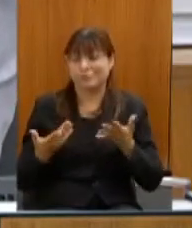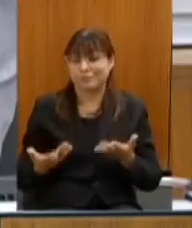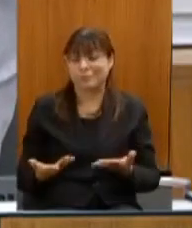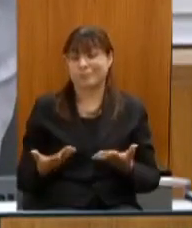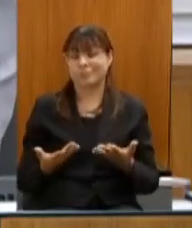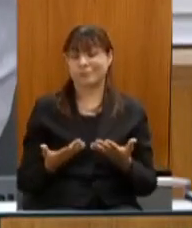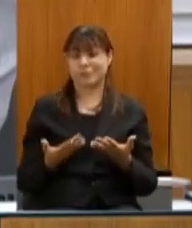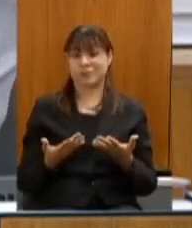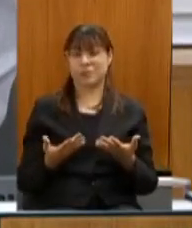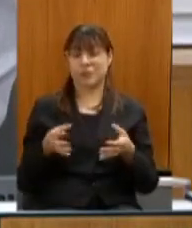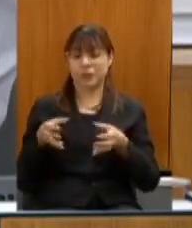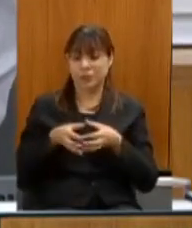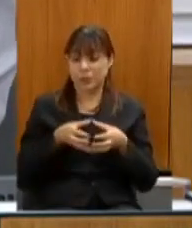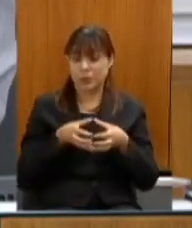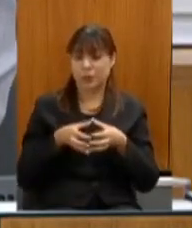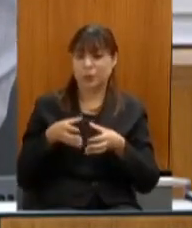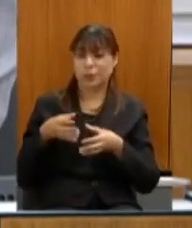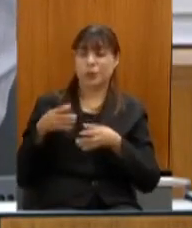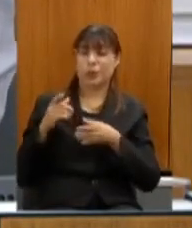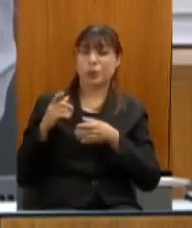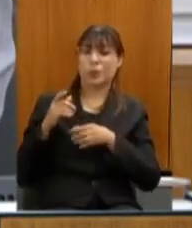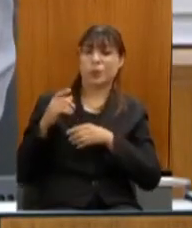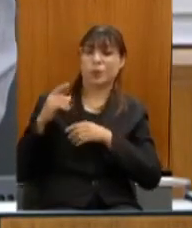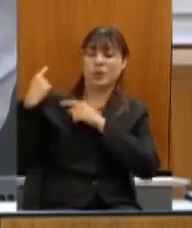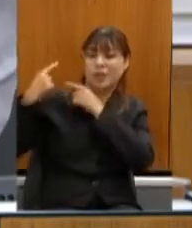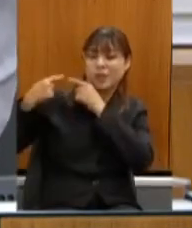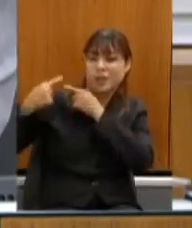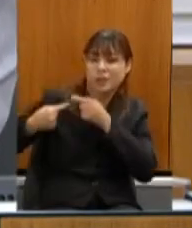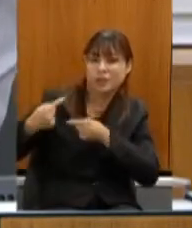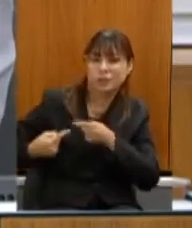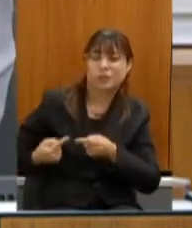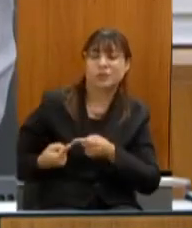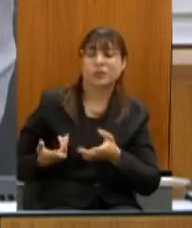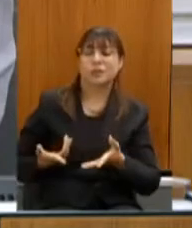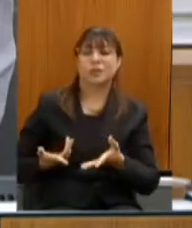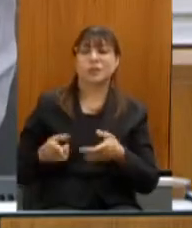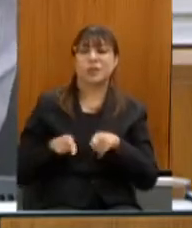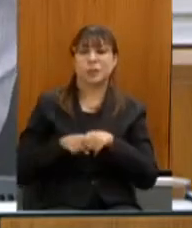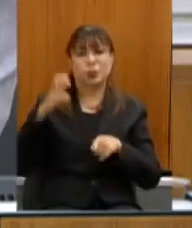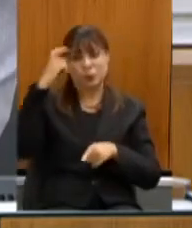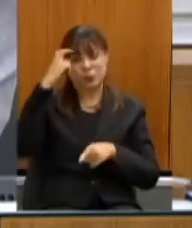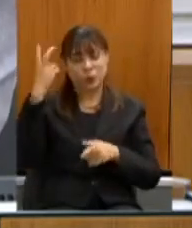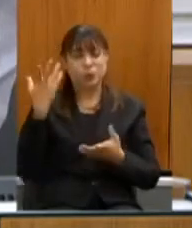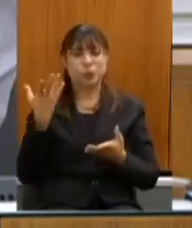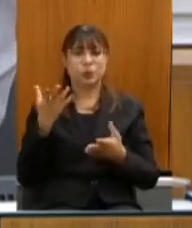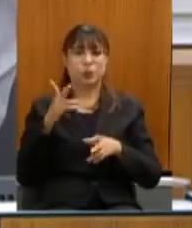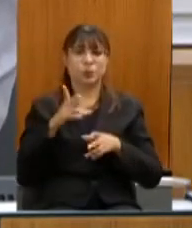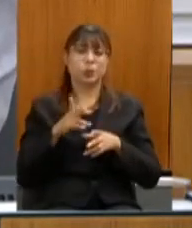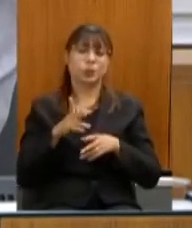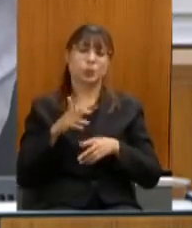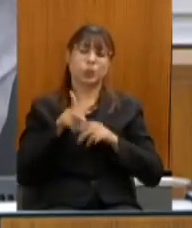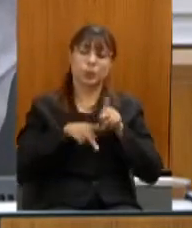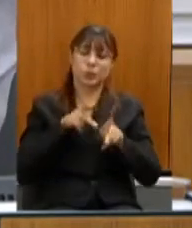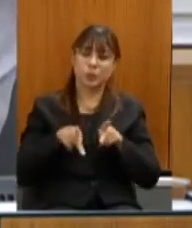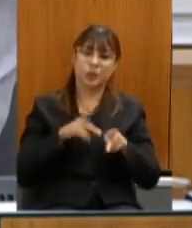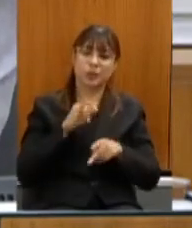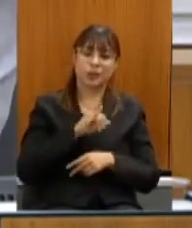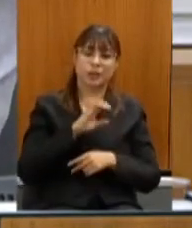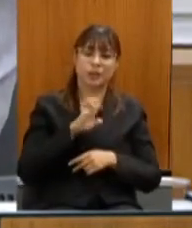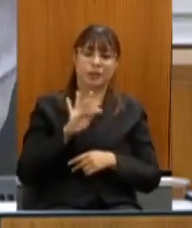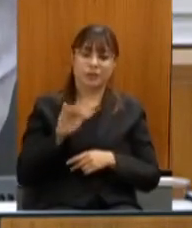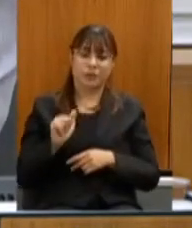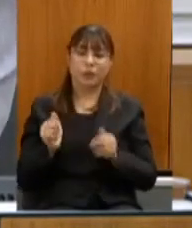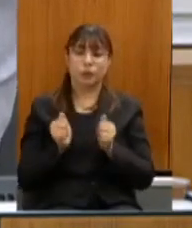as comunidades populares as comunidades tradicionais e a cultura popular o IEFA em parceria com a